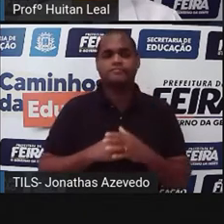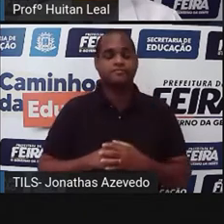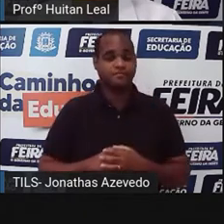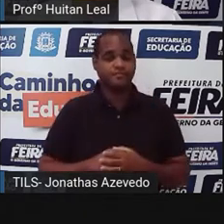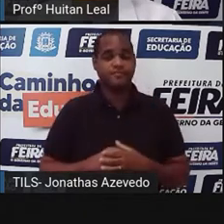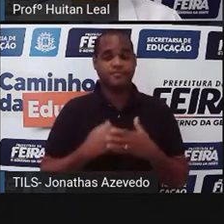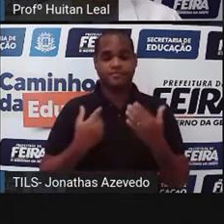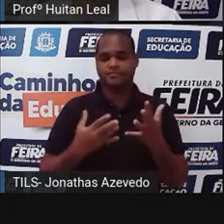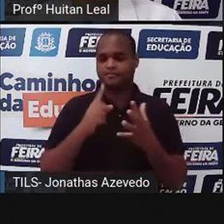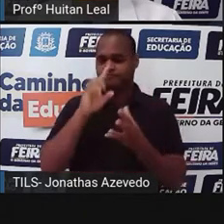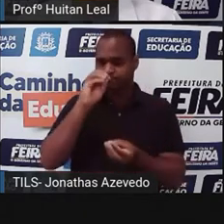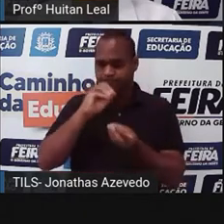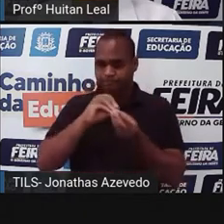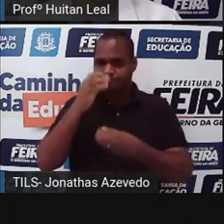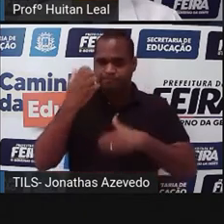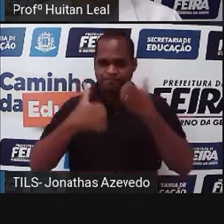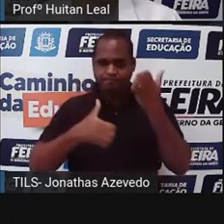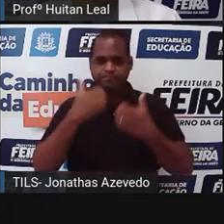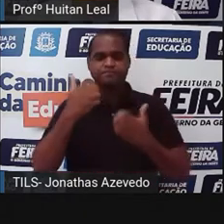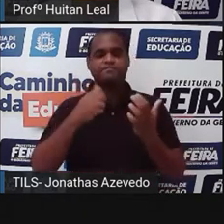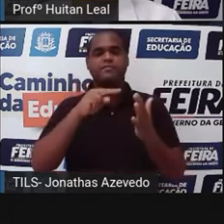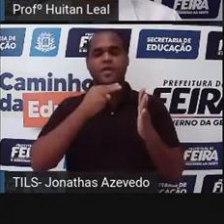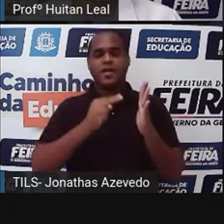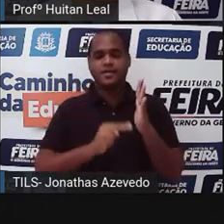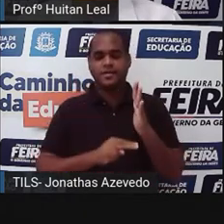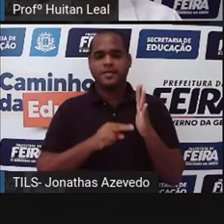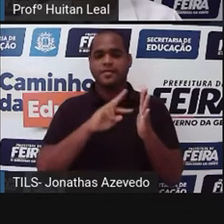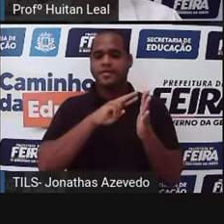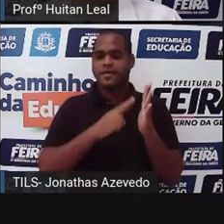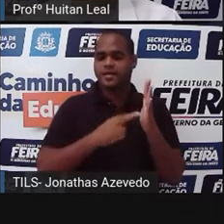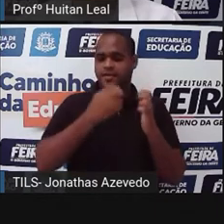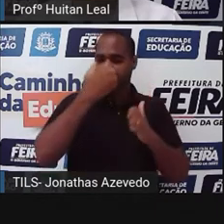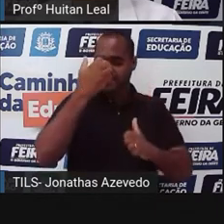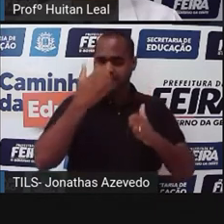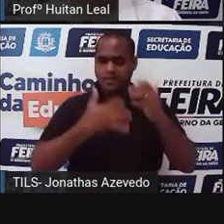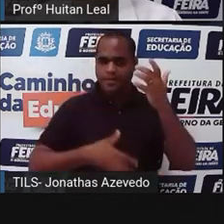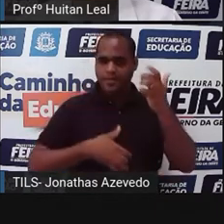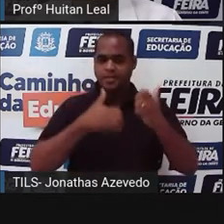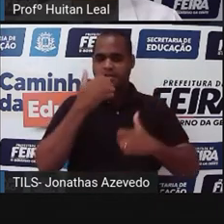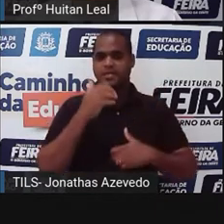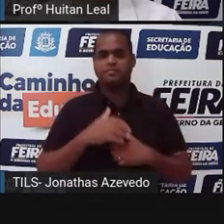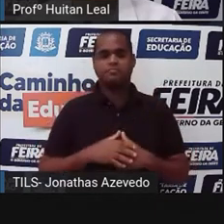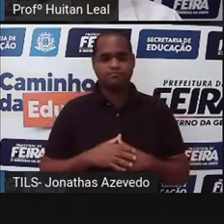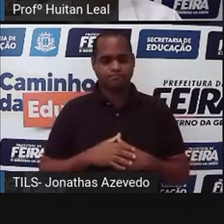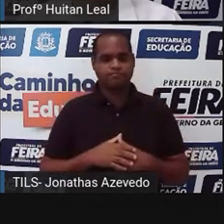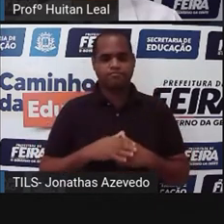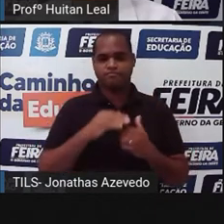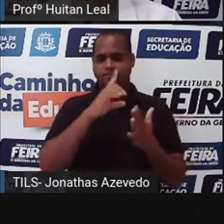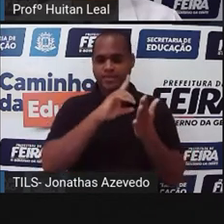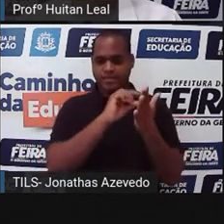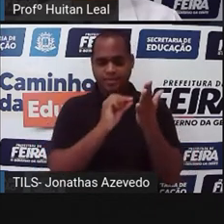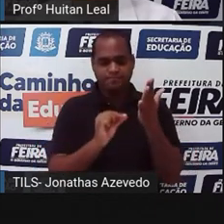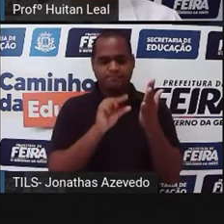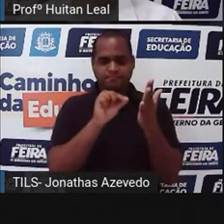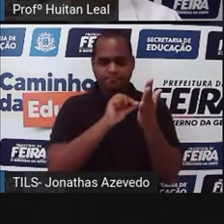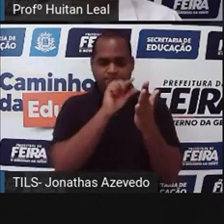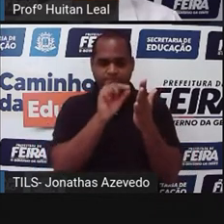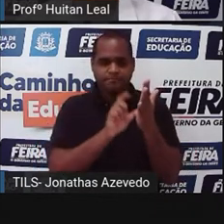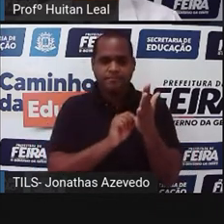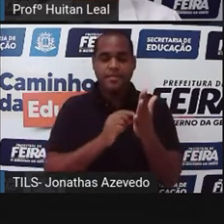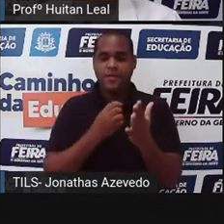crônica descritiva, a crônica narrativa, a crônica narrativo-descritiva, dissertativa,